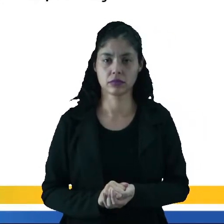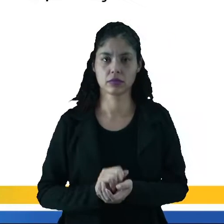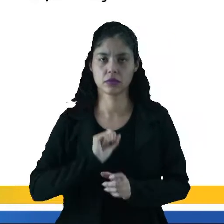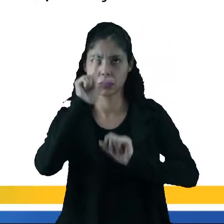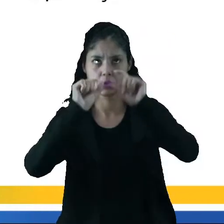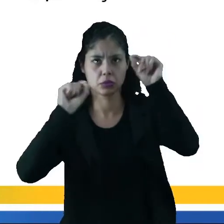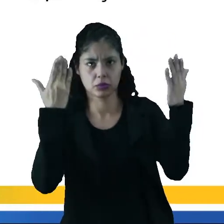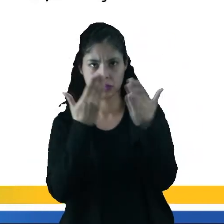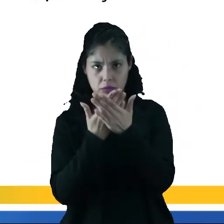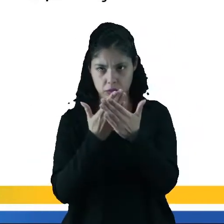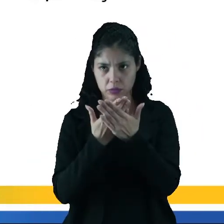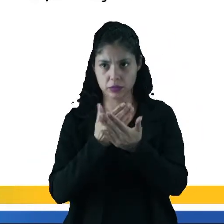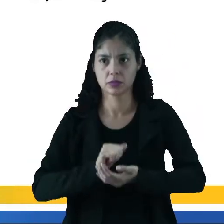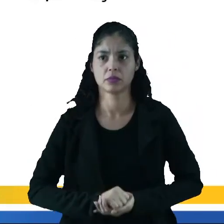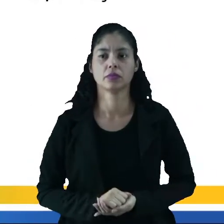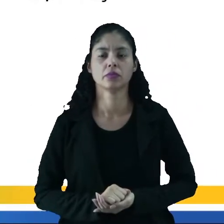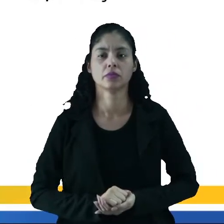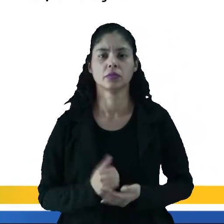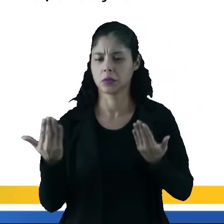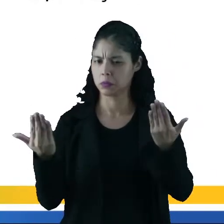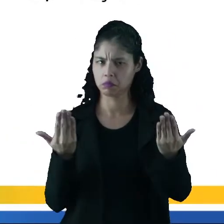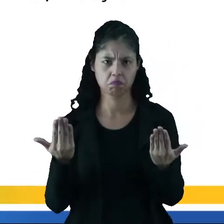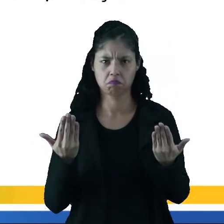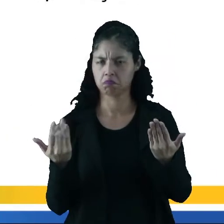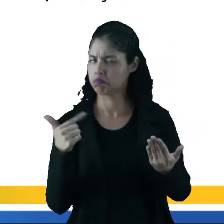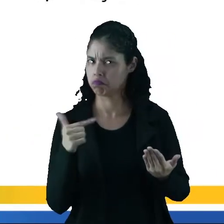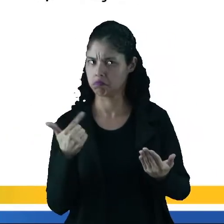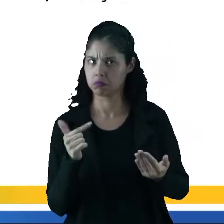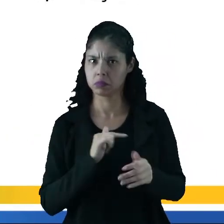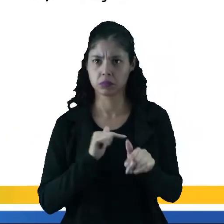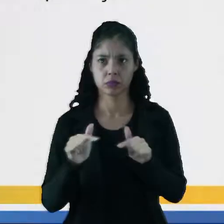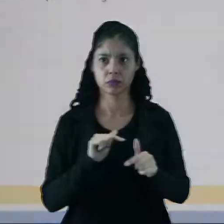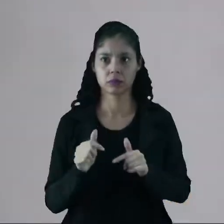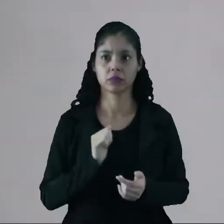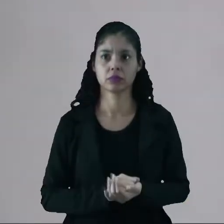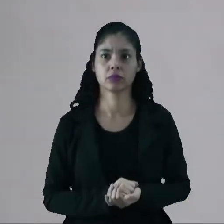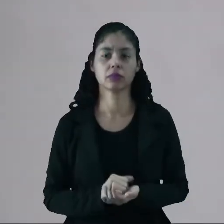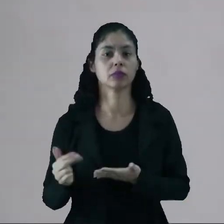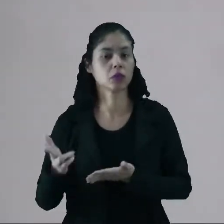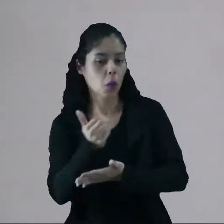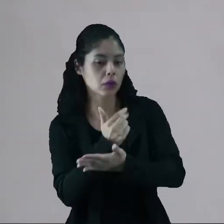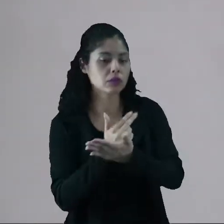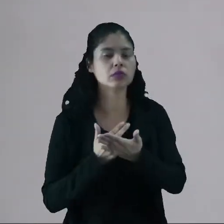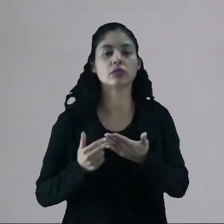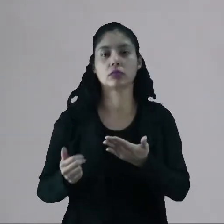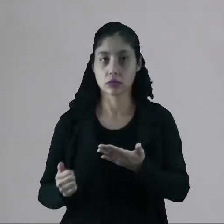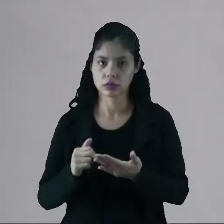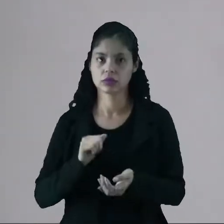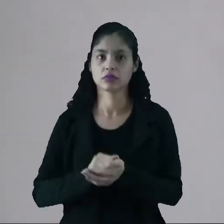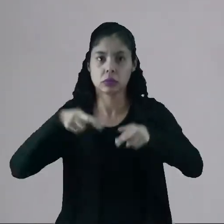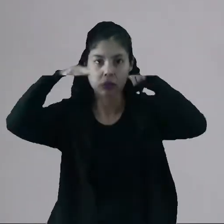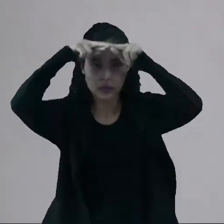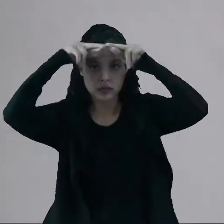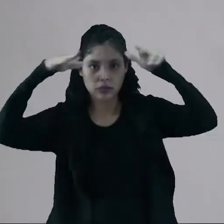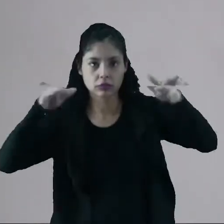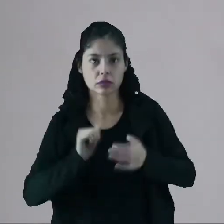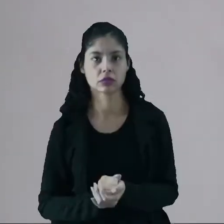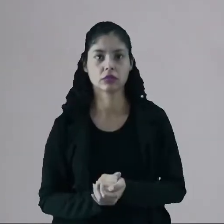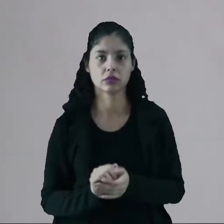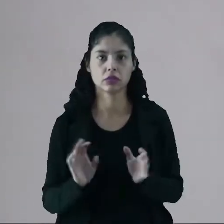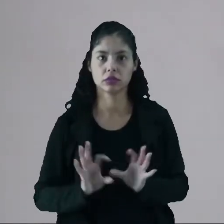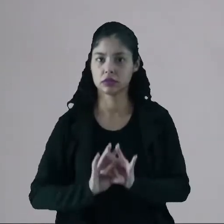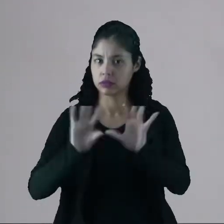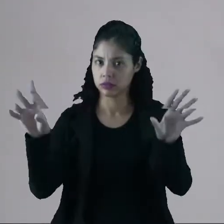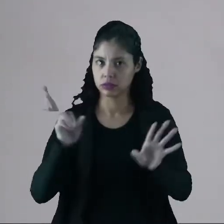não têm relação aqui com aquilo que ele está trabalhando. O artista renascentista, ele não